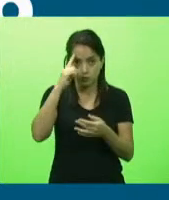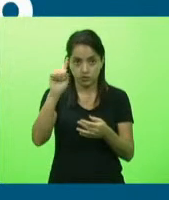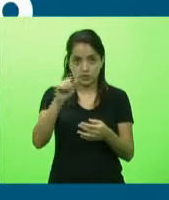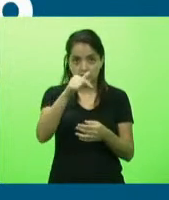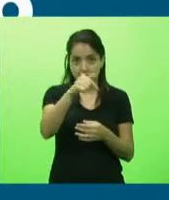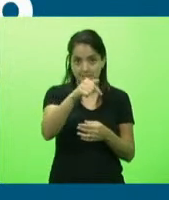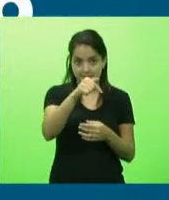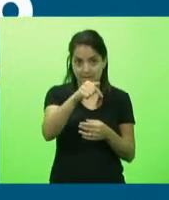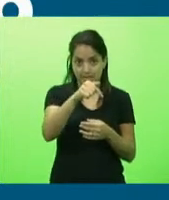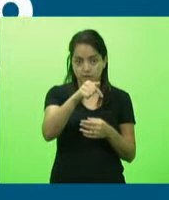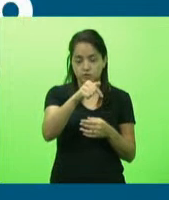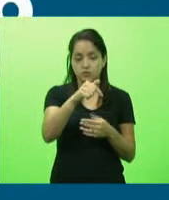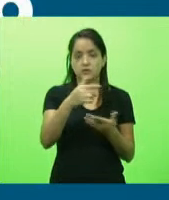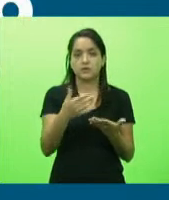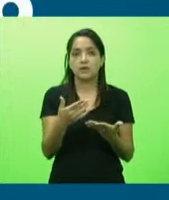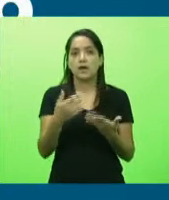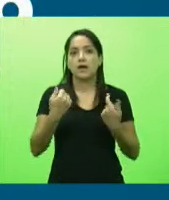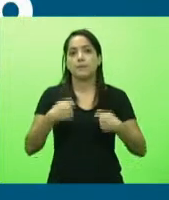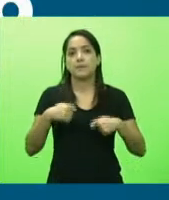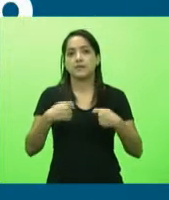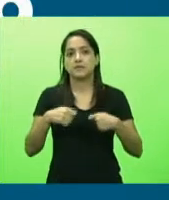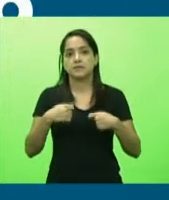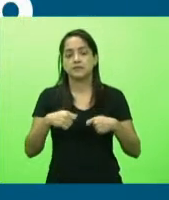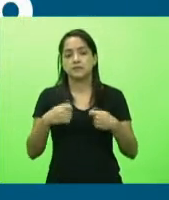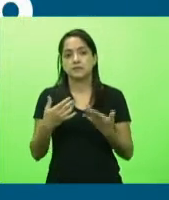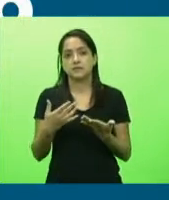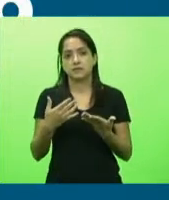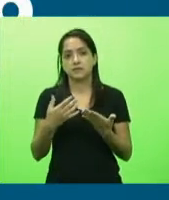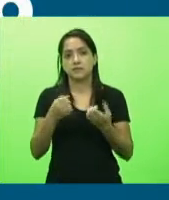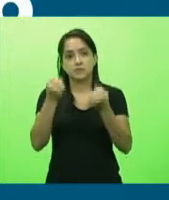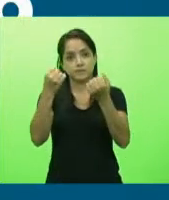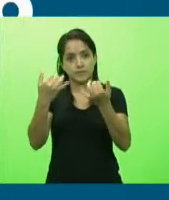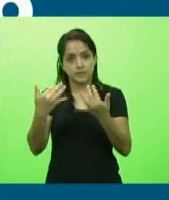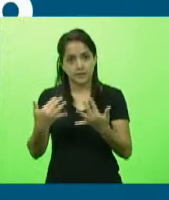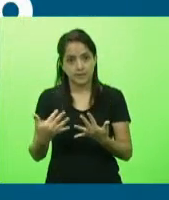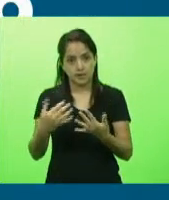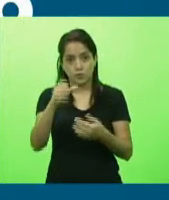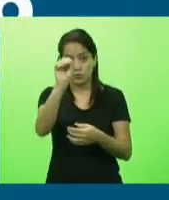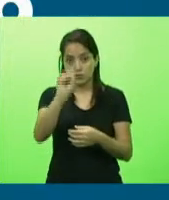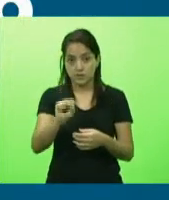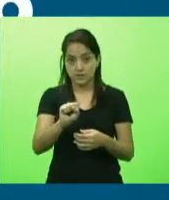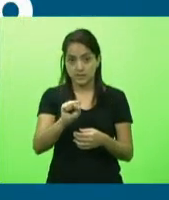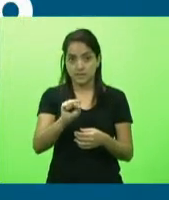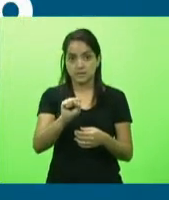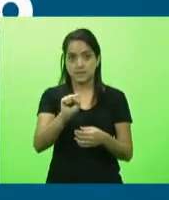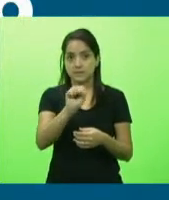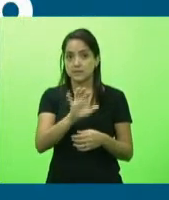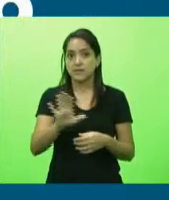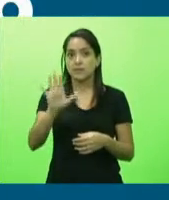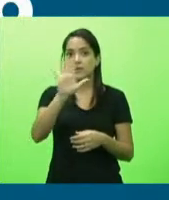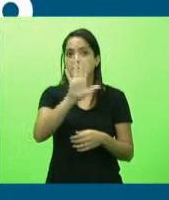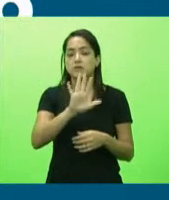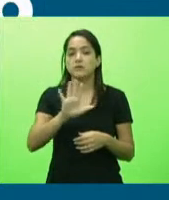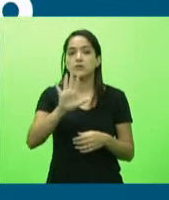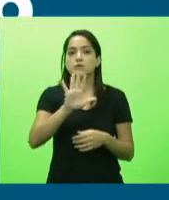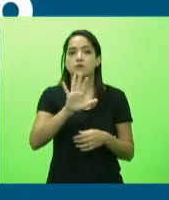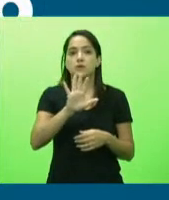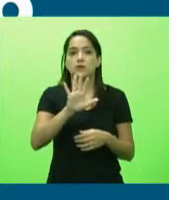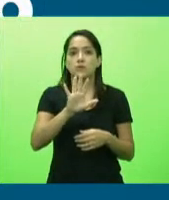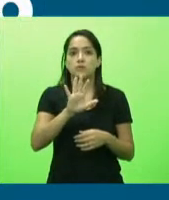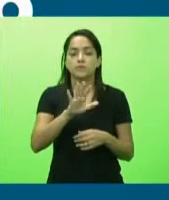computada que eu preciso fazer é um comentário o sistema nacional que é o SIPNI